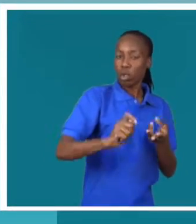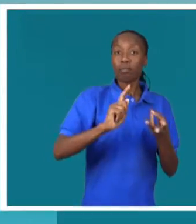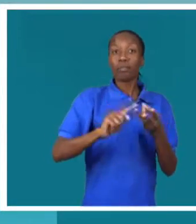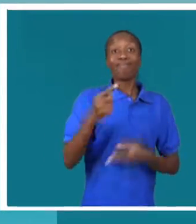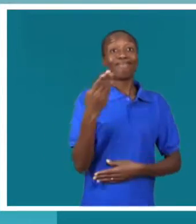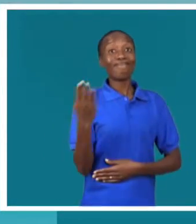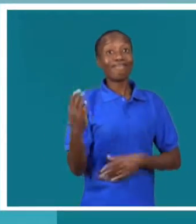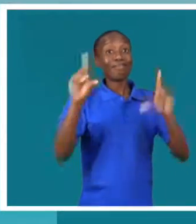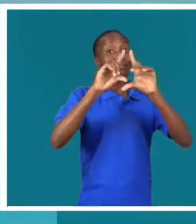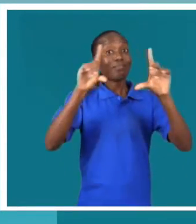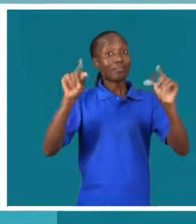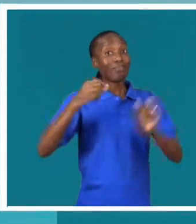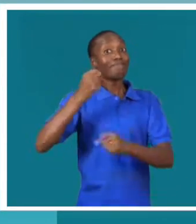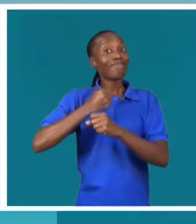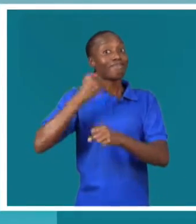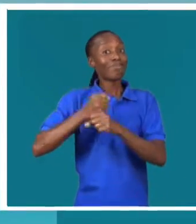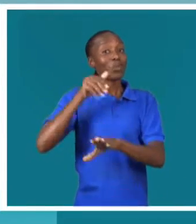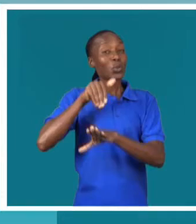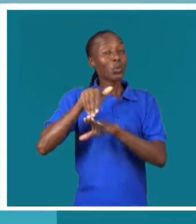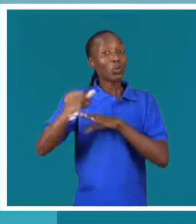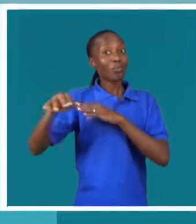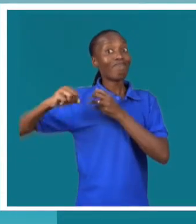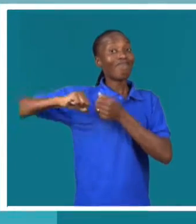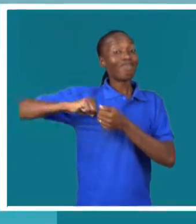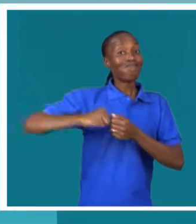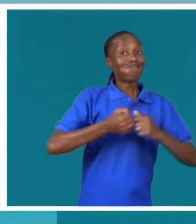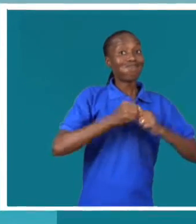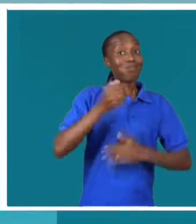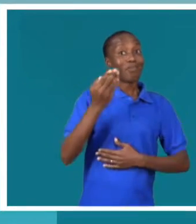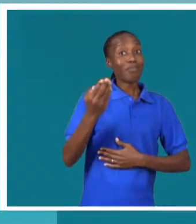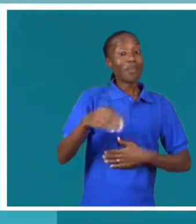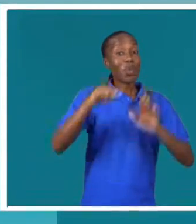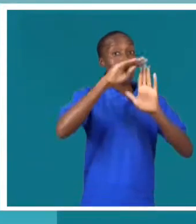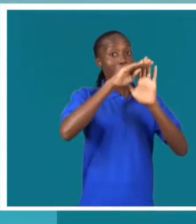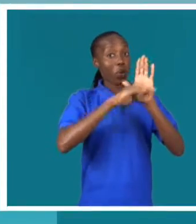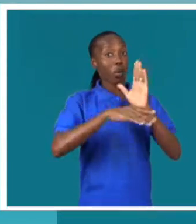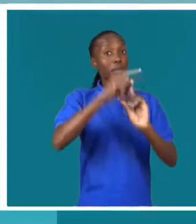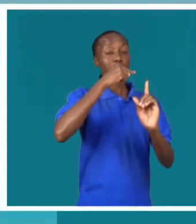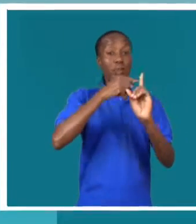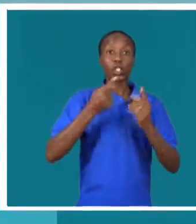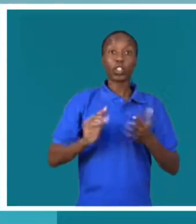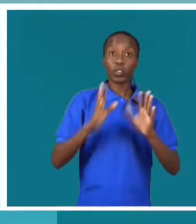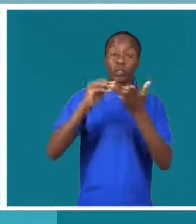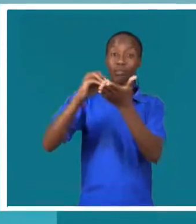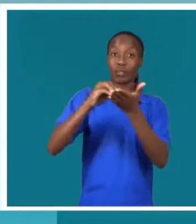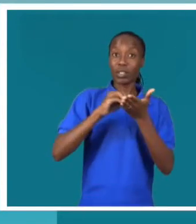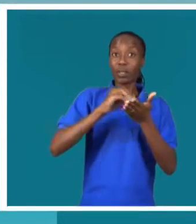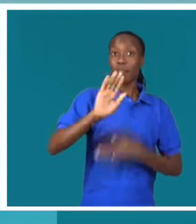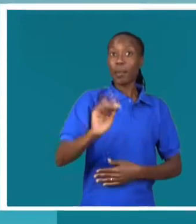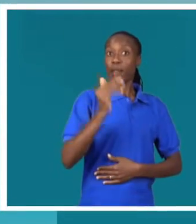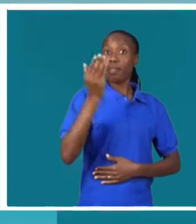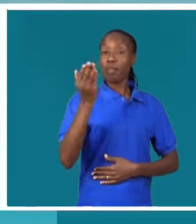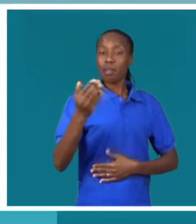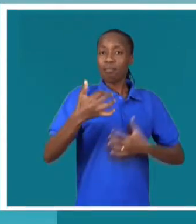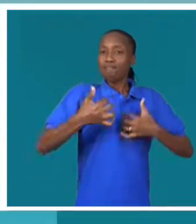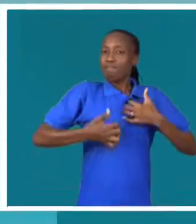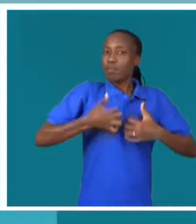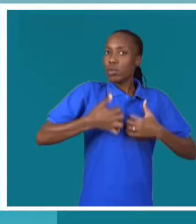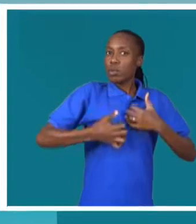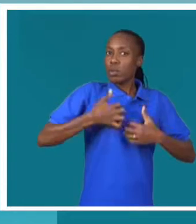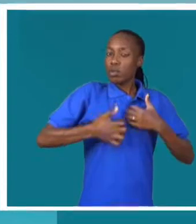questão do emprego continua um desafio. Nesta edição do Mais Vida, trazemos para si